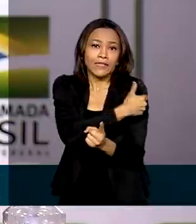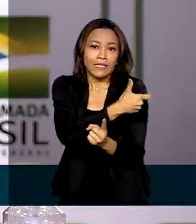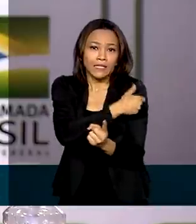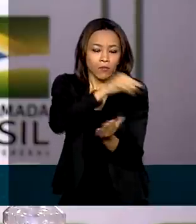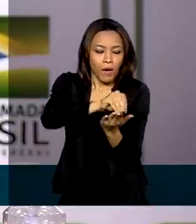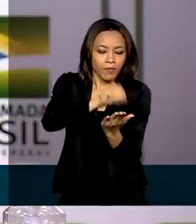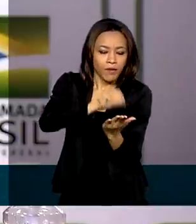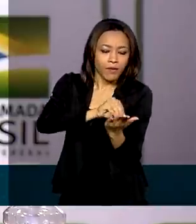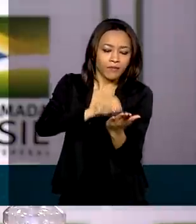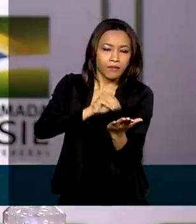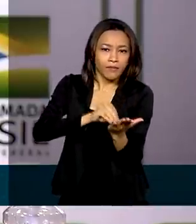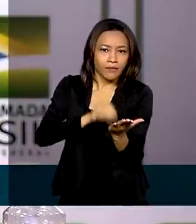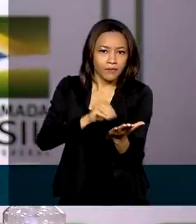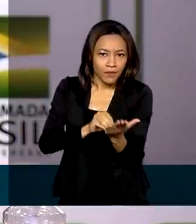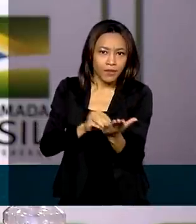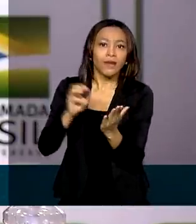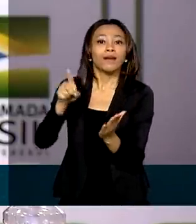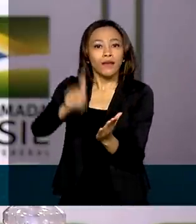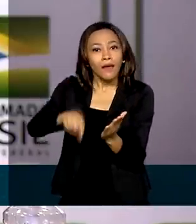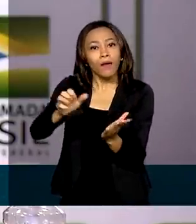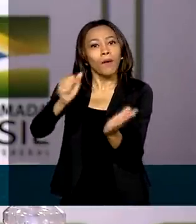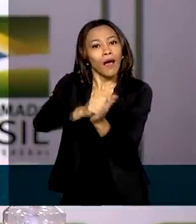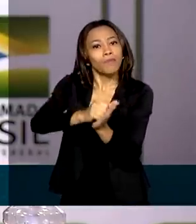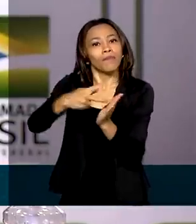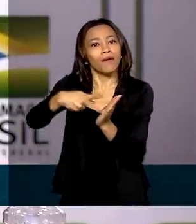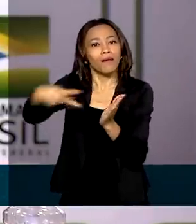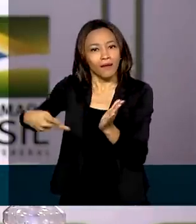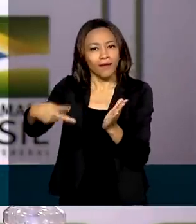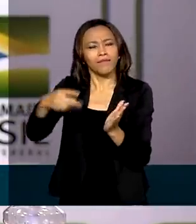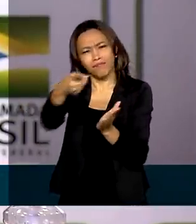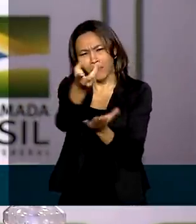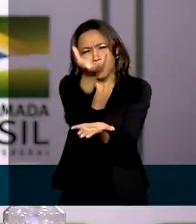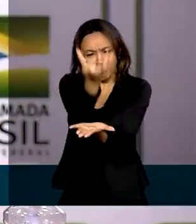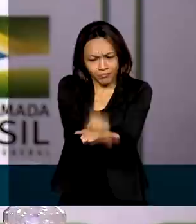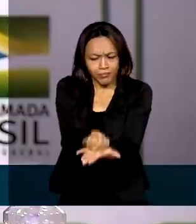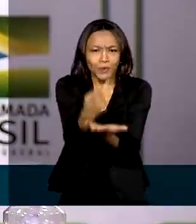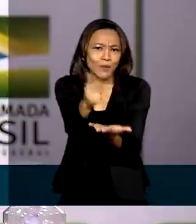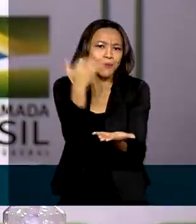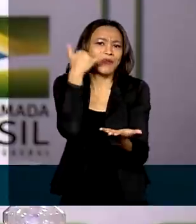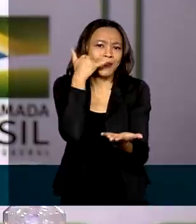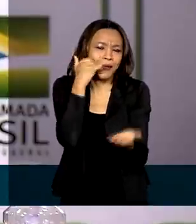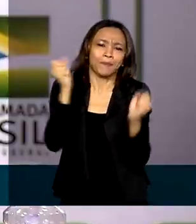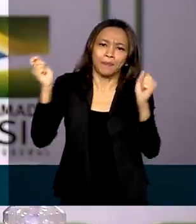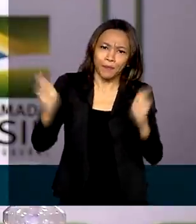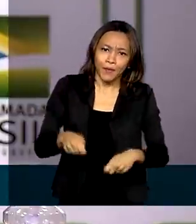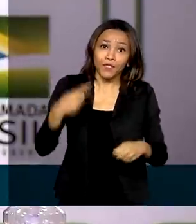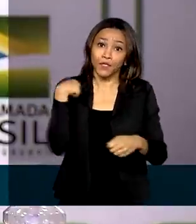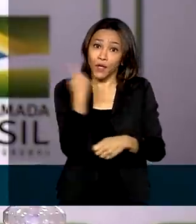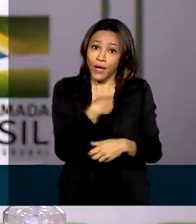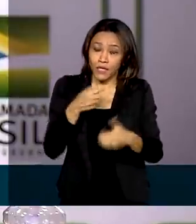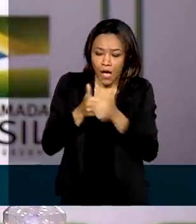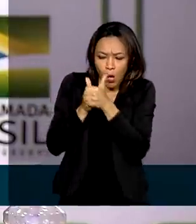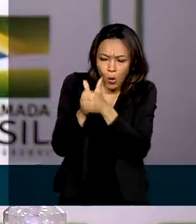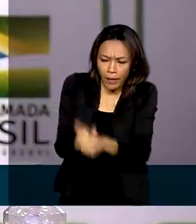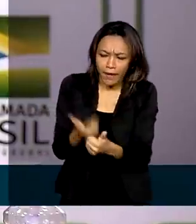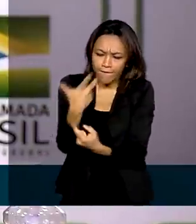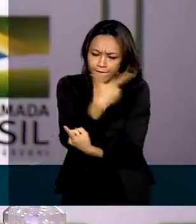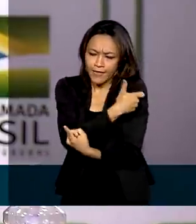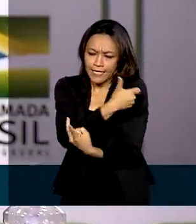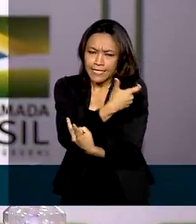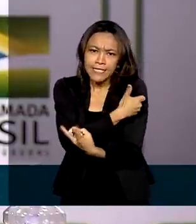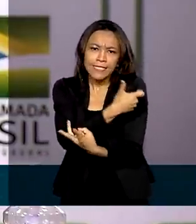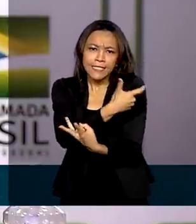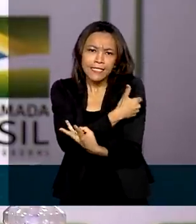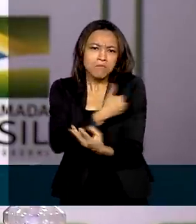de um aplicativo ConectSUS, que nós podemos baixar no nosso celular e por onde poderemos acompanhar todas as vacinas tomadas